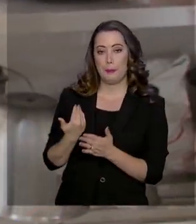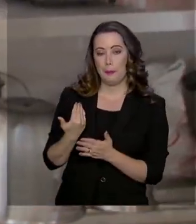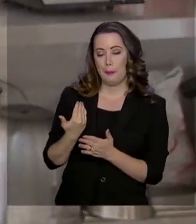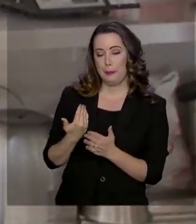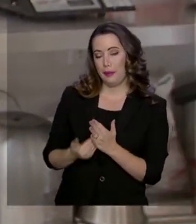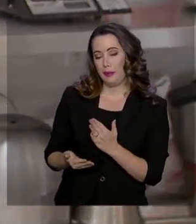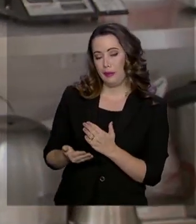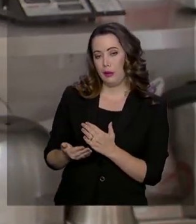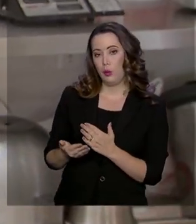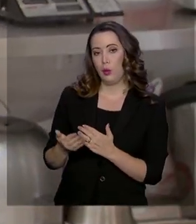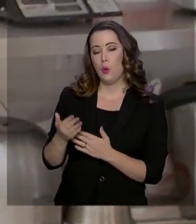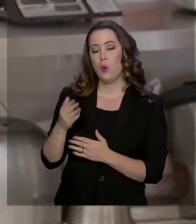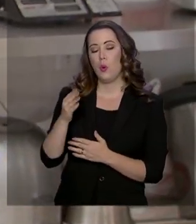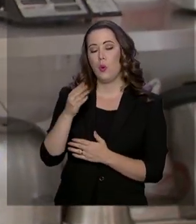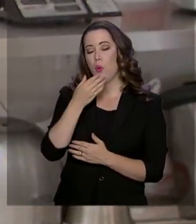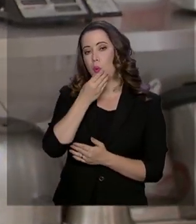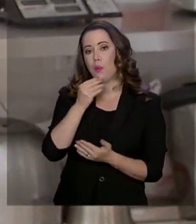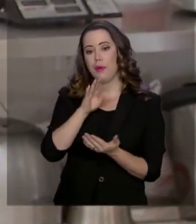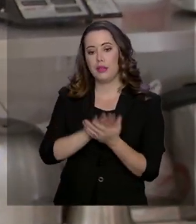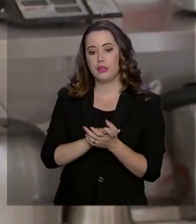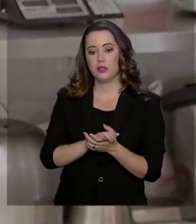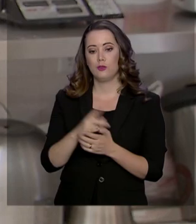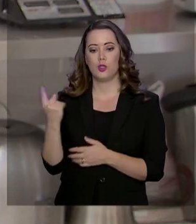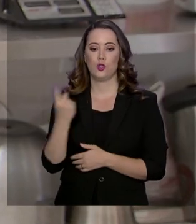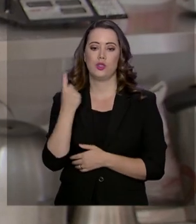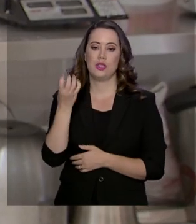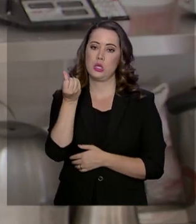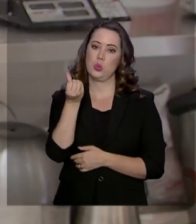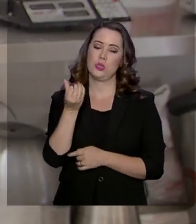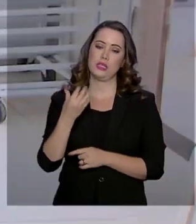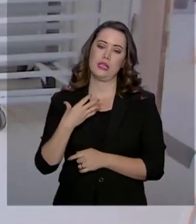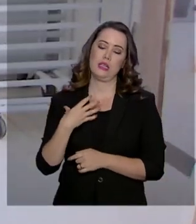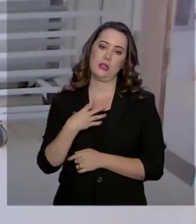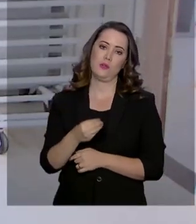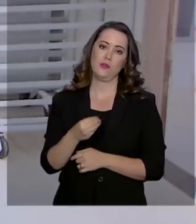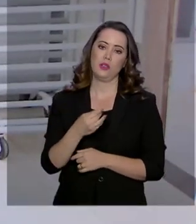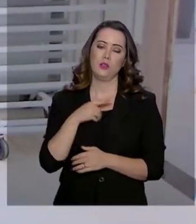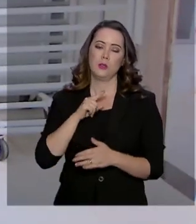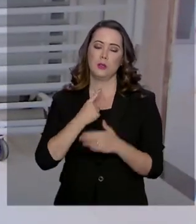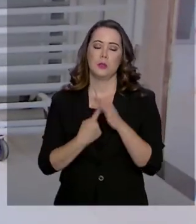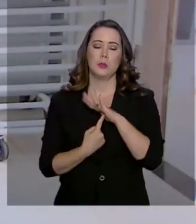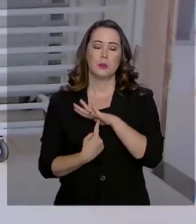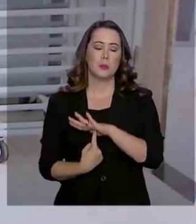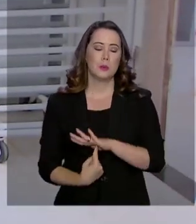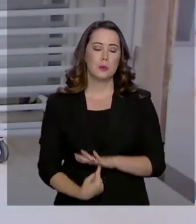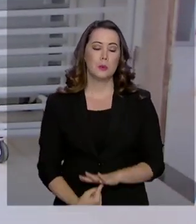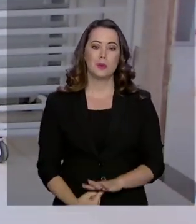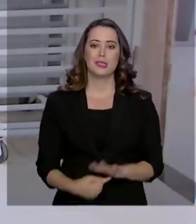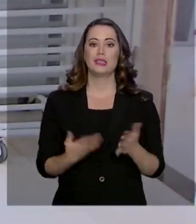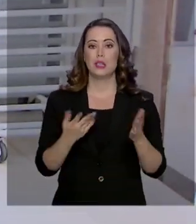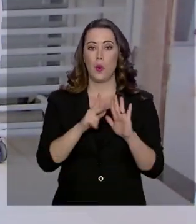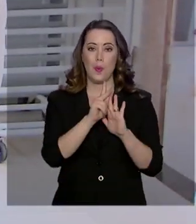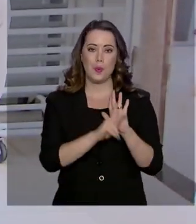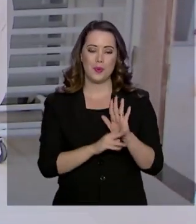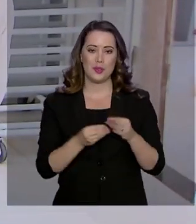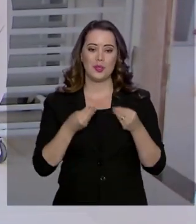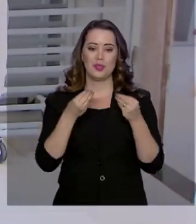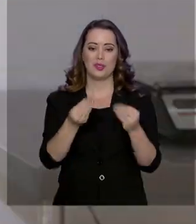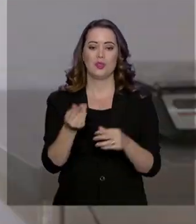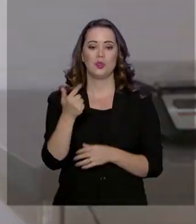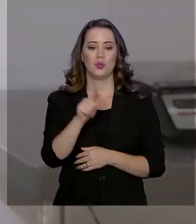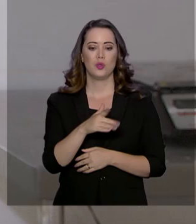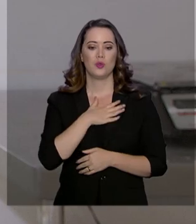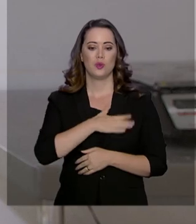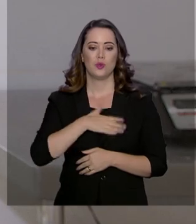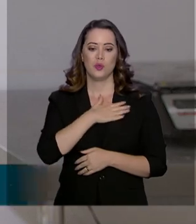o marido há dois anos, ficou sozinha com seis filhos e caiu em depressão. Foi o projeto que lhe devolveu gosto pela vida.